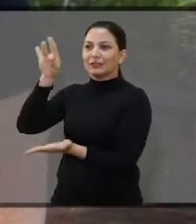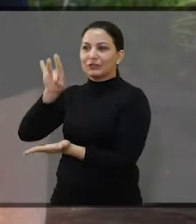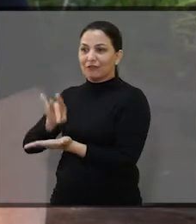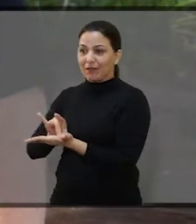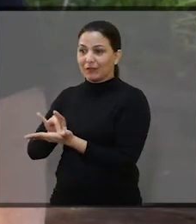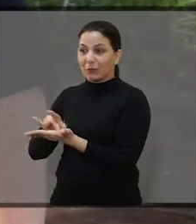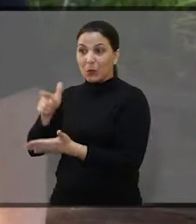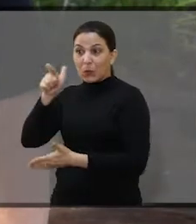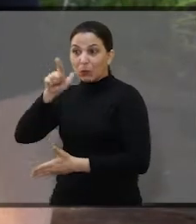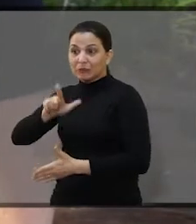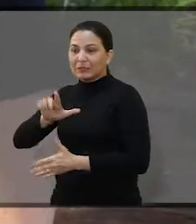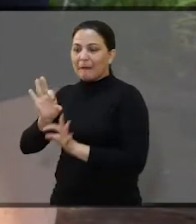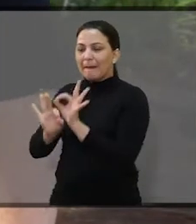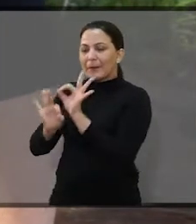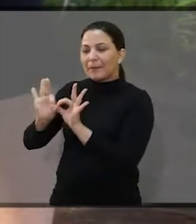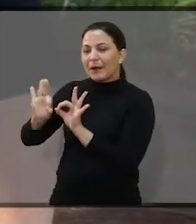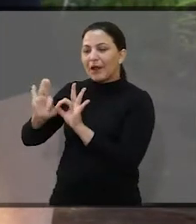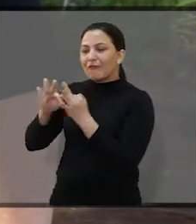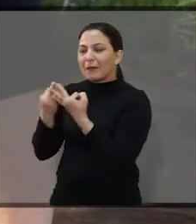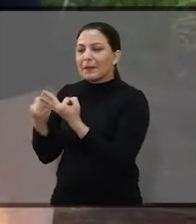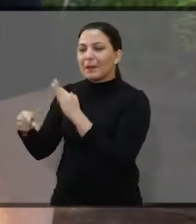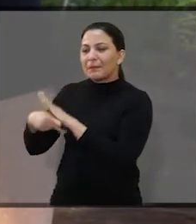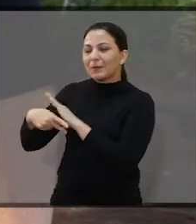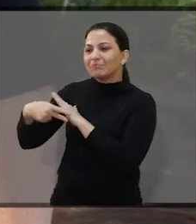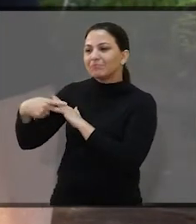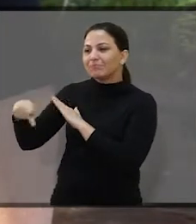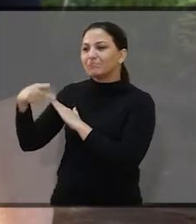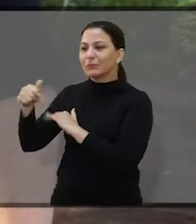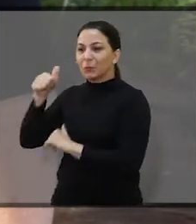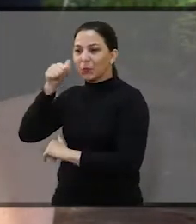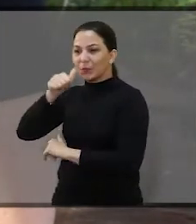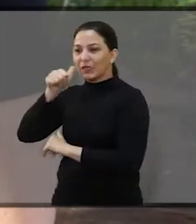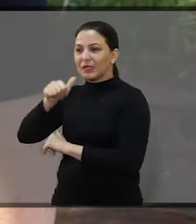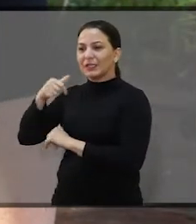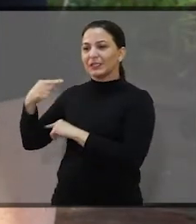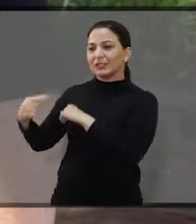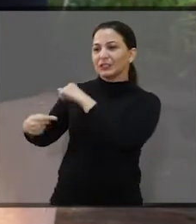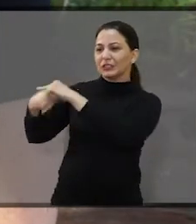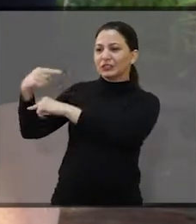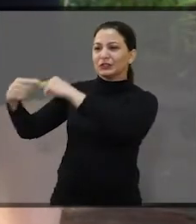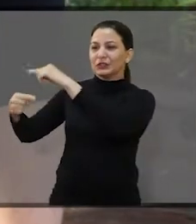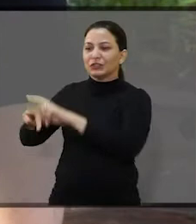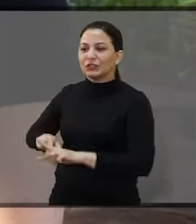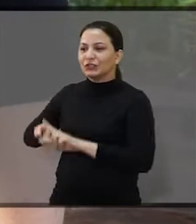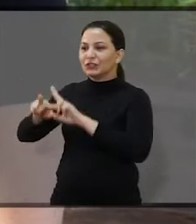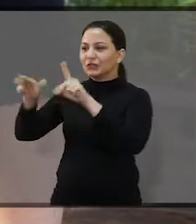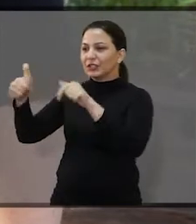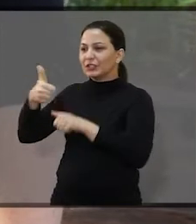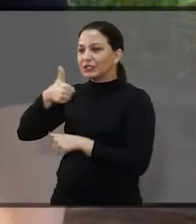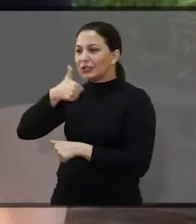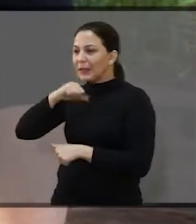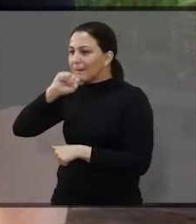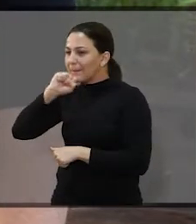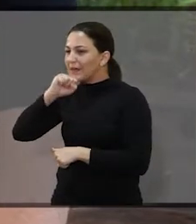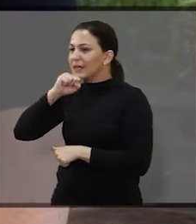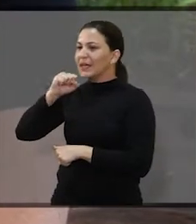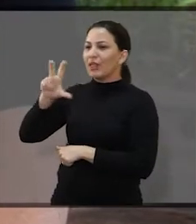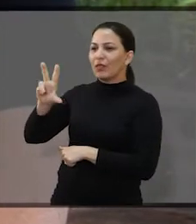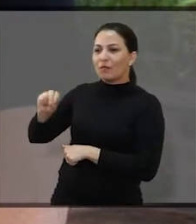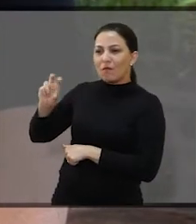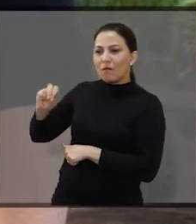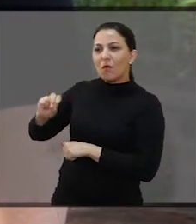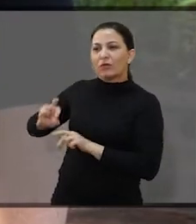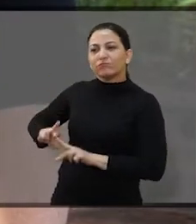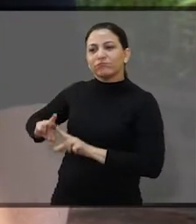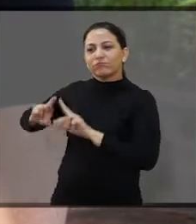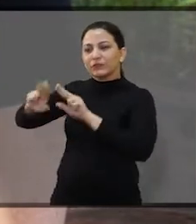Então a hora que elas conseguem ter a família delas é muito importante. quebrar esse ciclo de não ser igual a mãe, porque a mãe às vezes foi igual